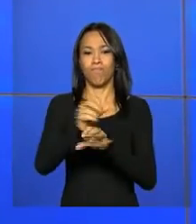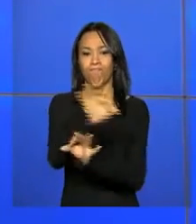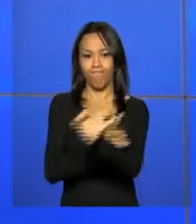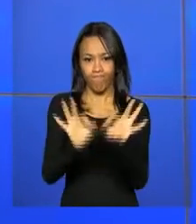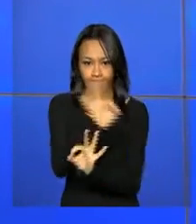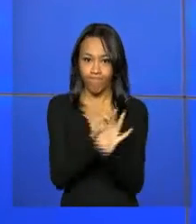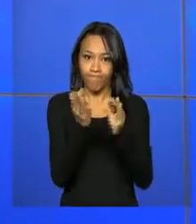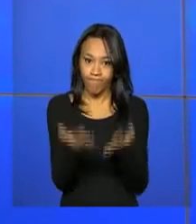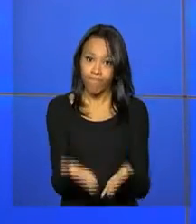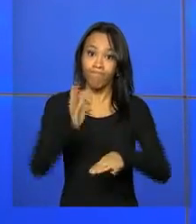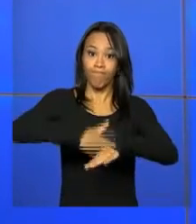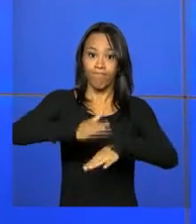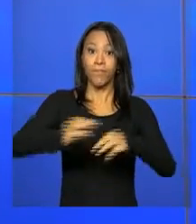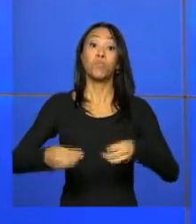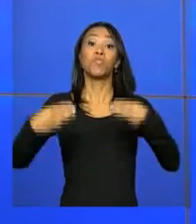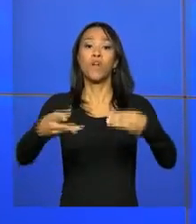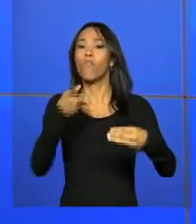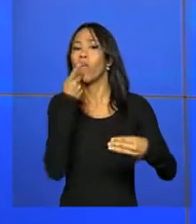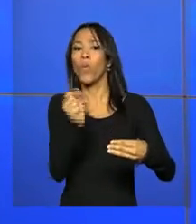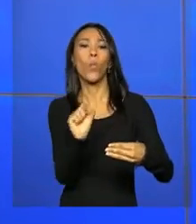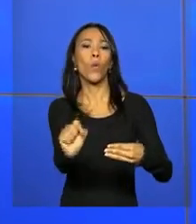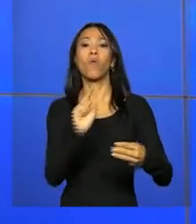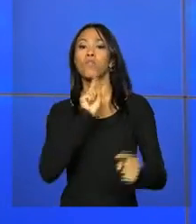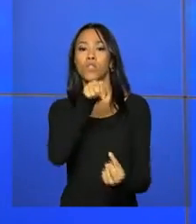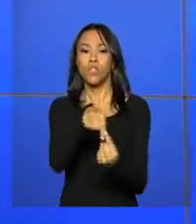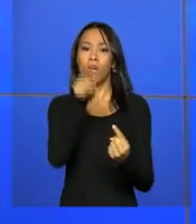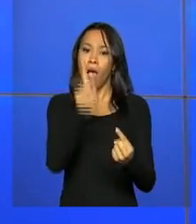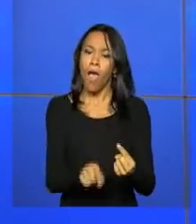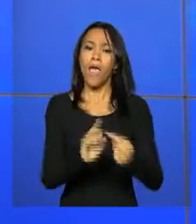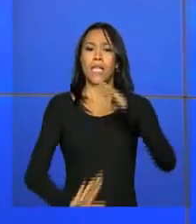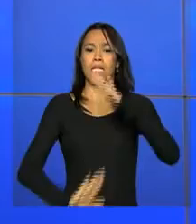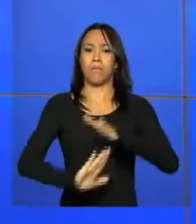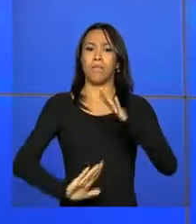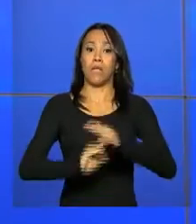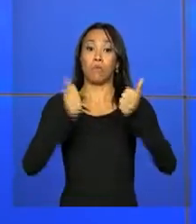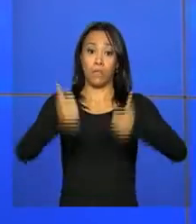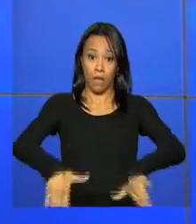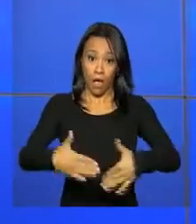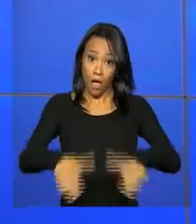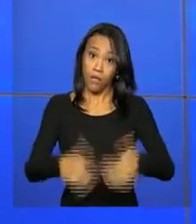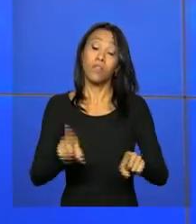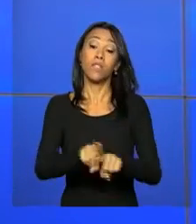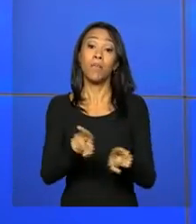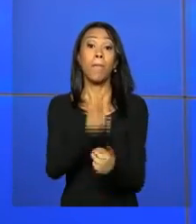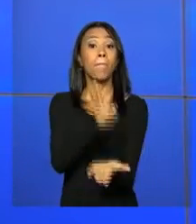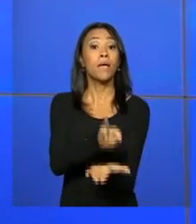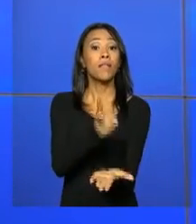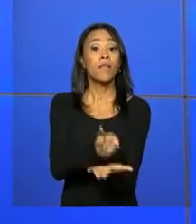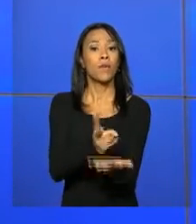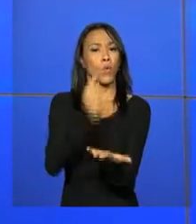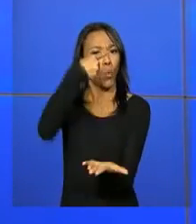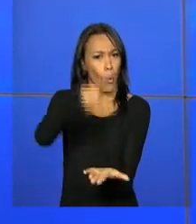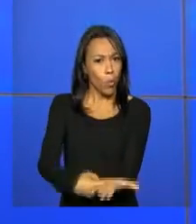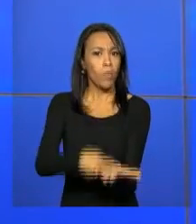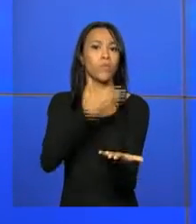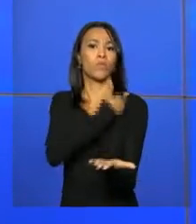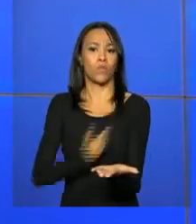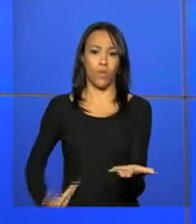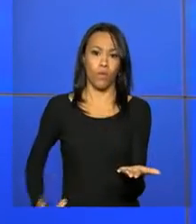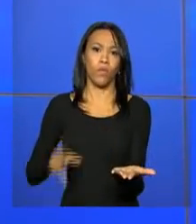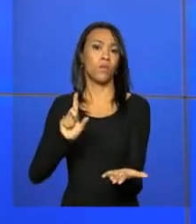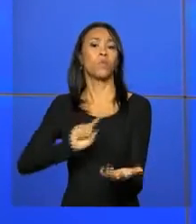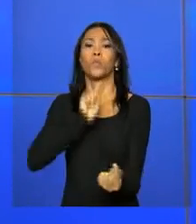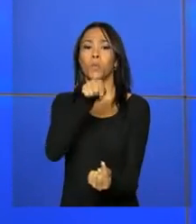Gestão. Segundo o ministério, o decreto visa estabelecer os limites de gastos e também manter os compromissos, o compromisso do